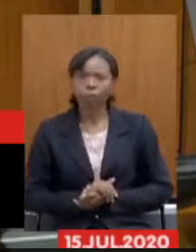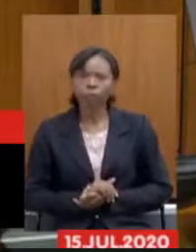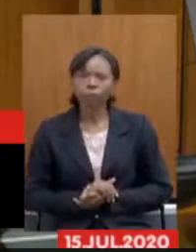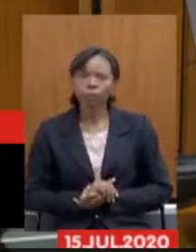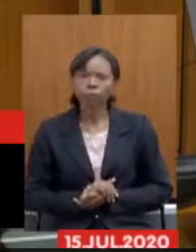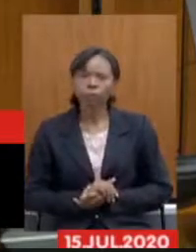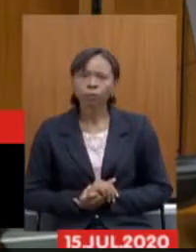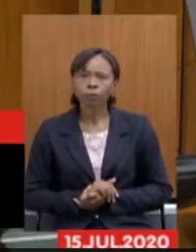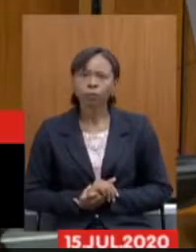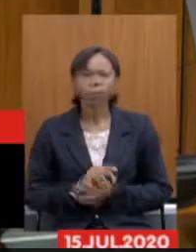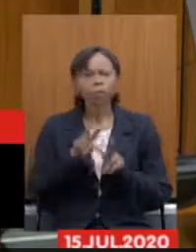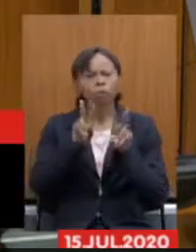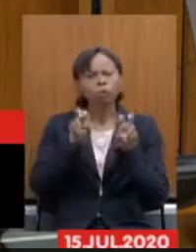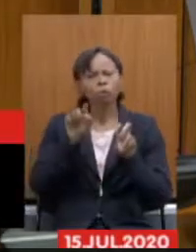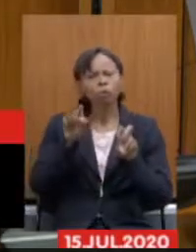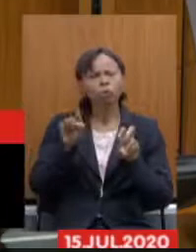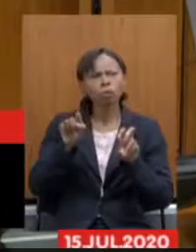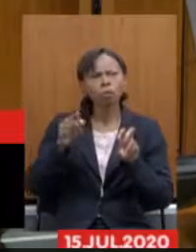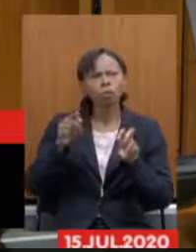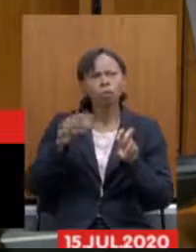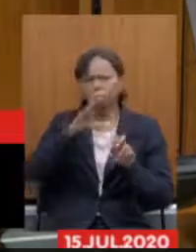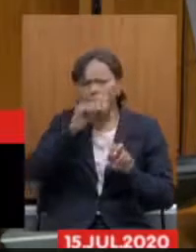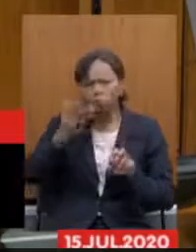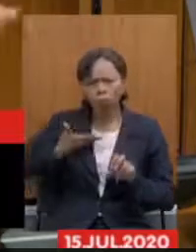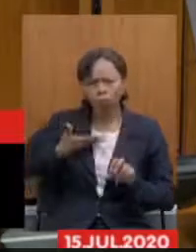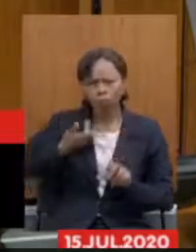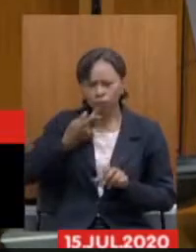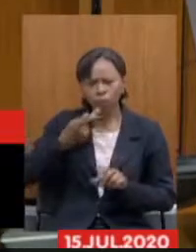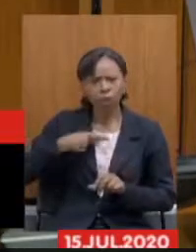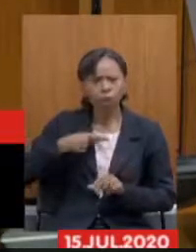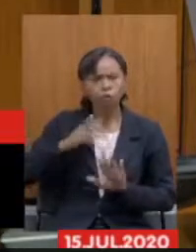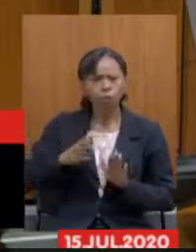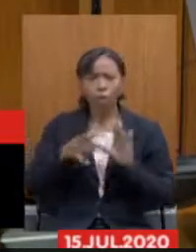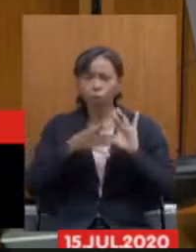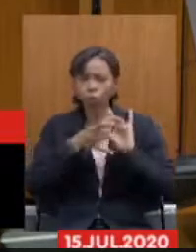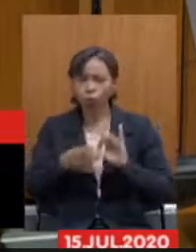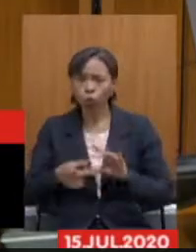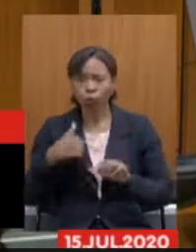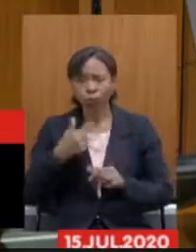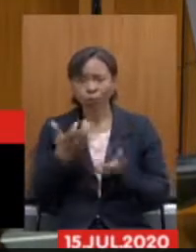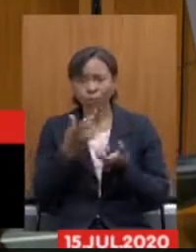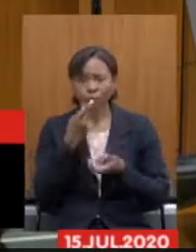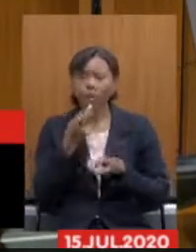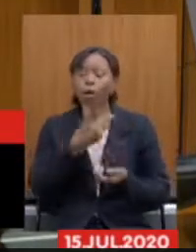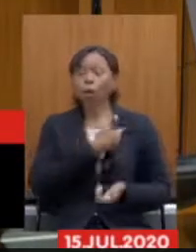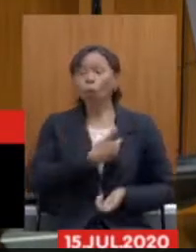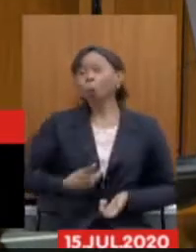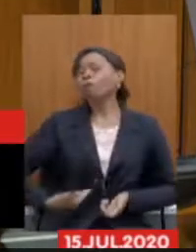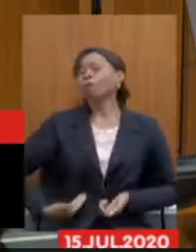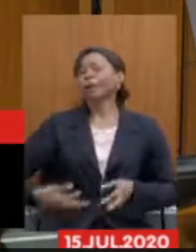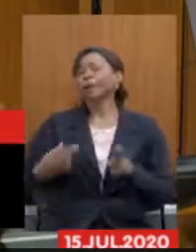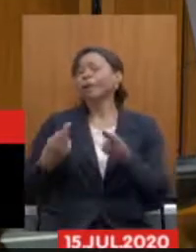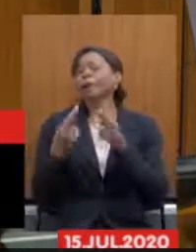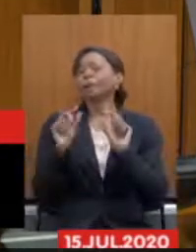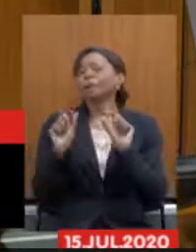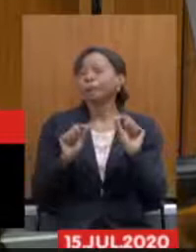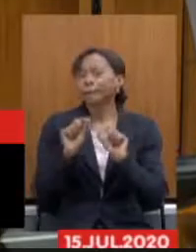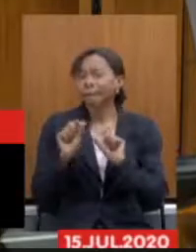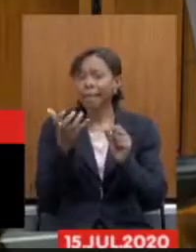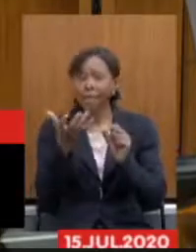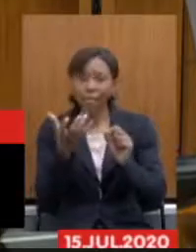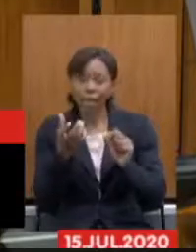dentro que os colegas me falaram desse contexto que eu quero falar de onde esse governo quer chegar que é realmente privatizar